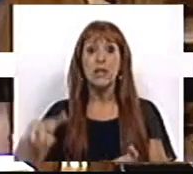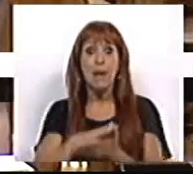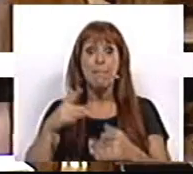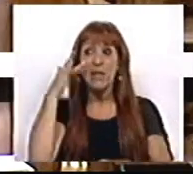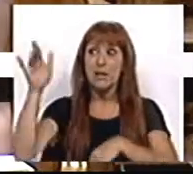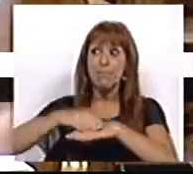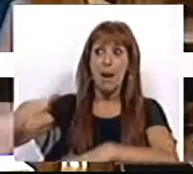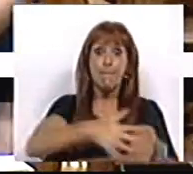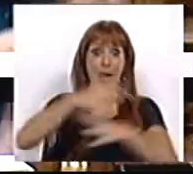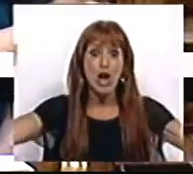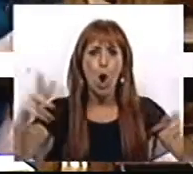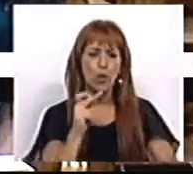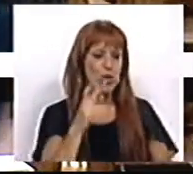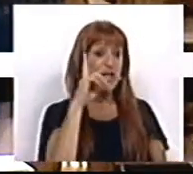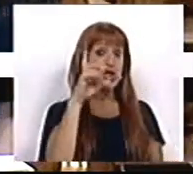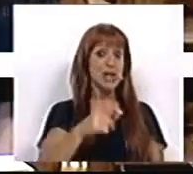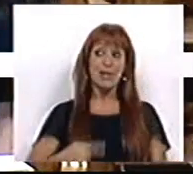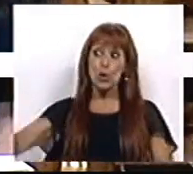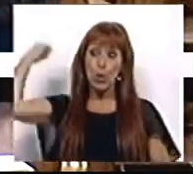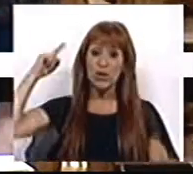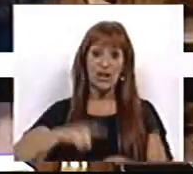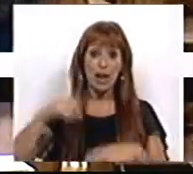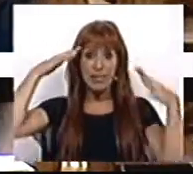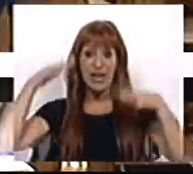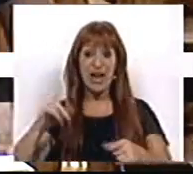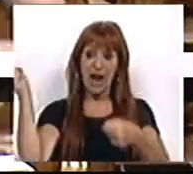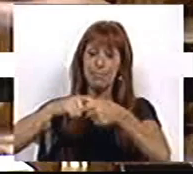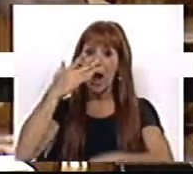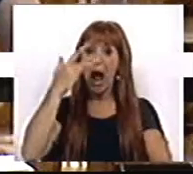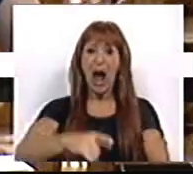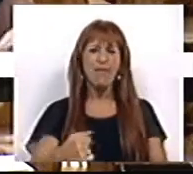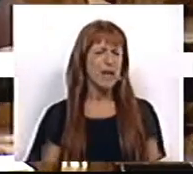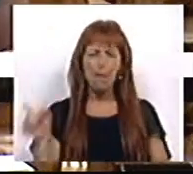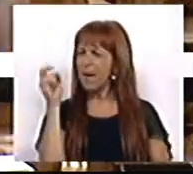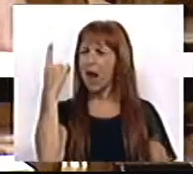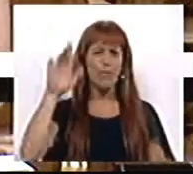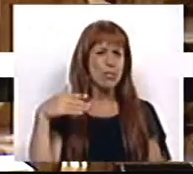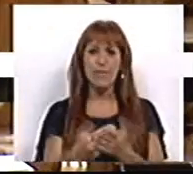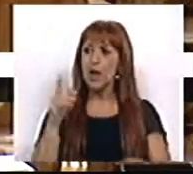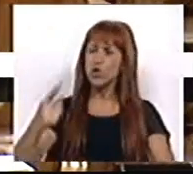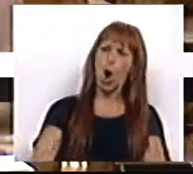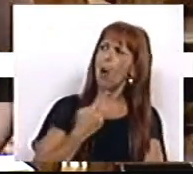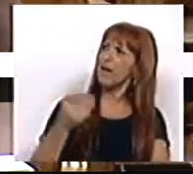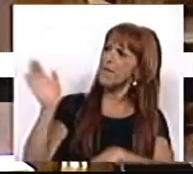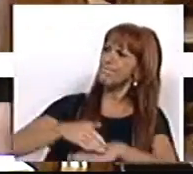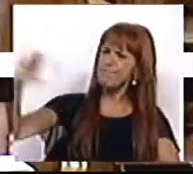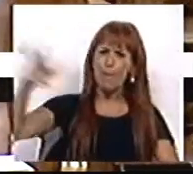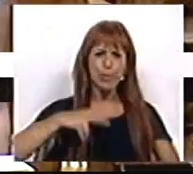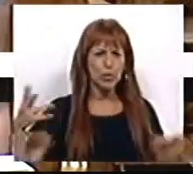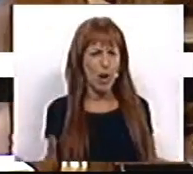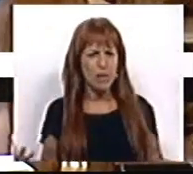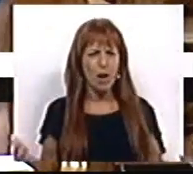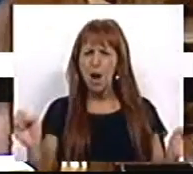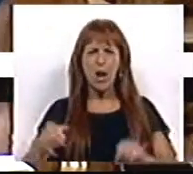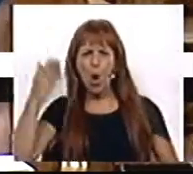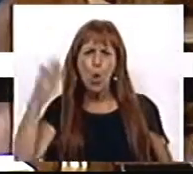maior do que dos anos 60 na época da guerra colonial. Não há uma palavra para aqueles que foram obrigados a abandonar o país e